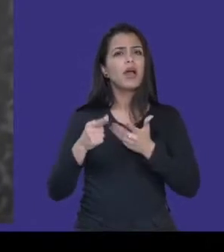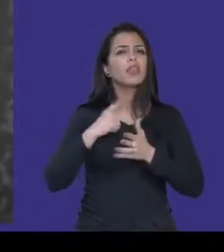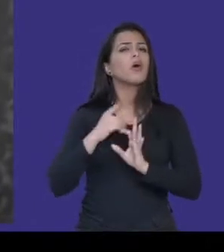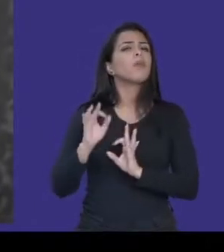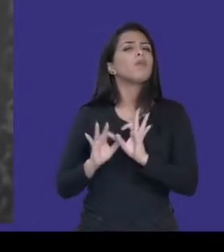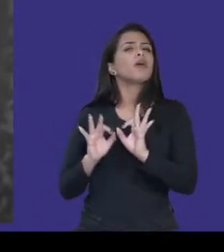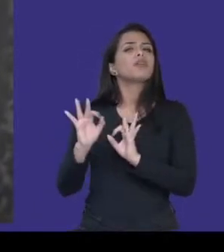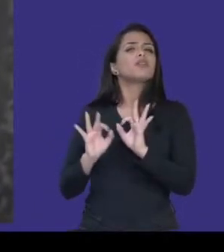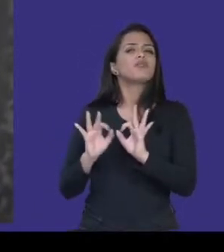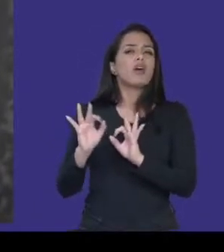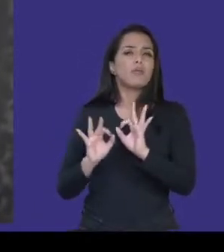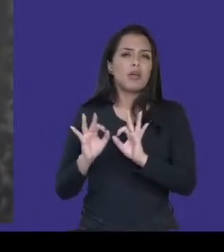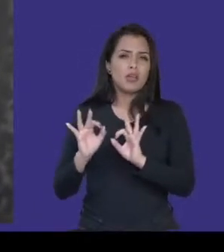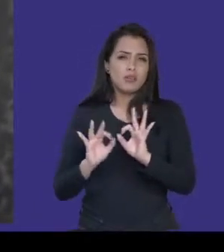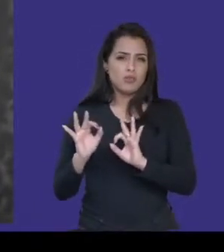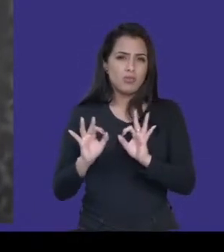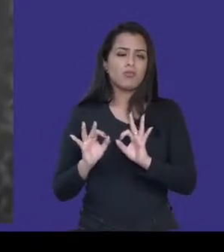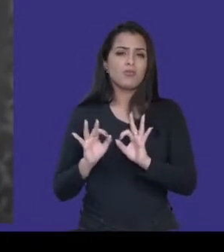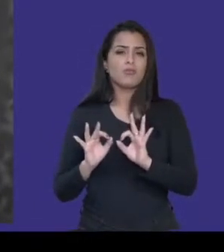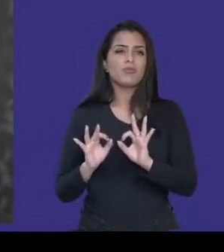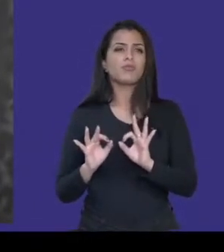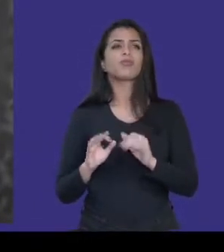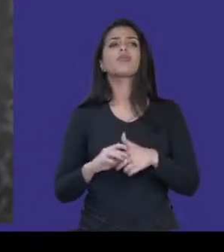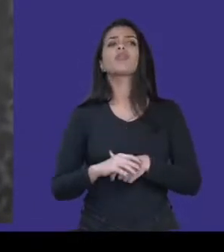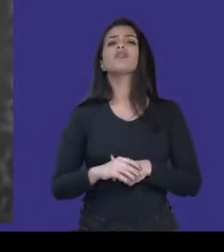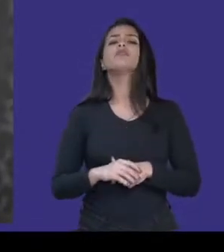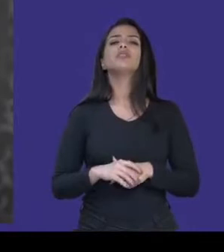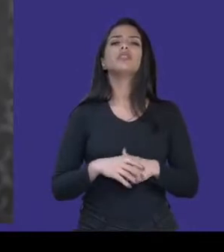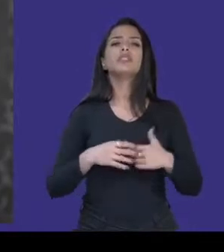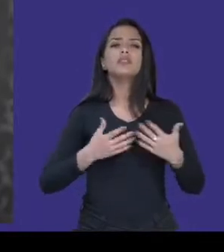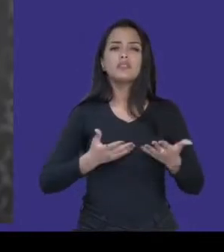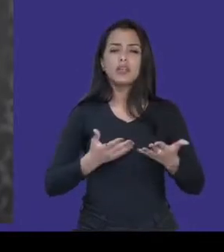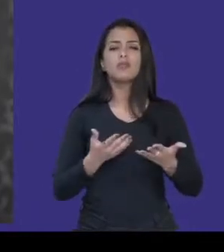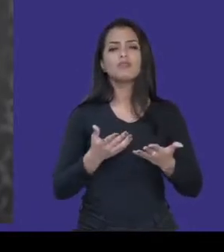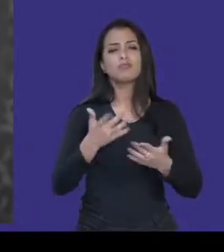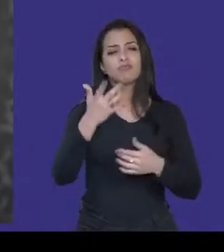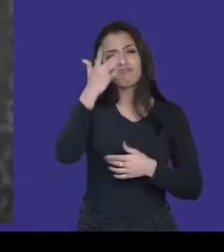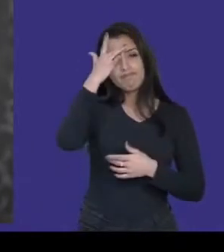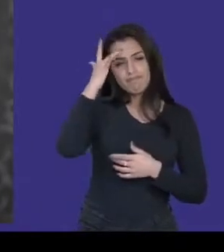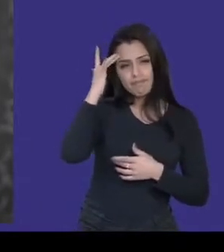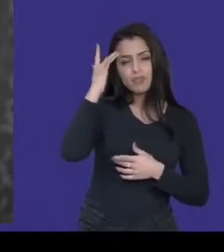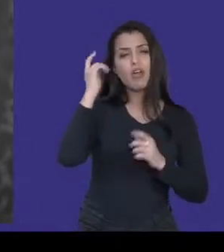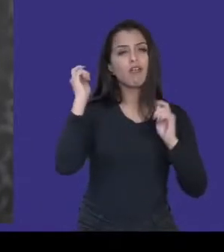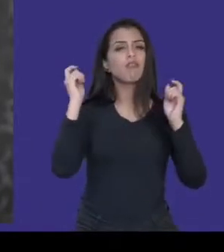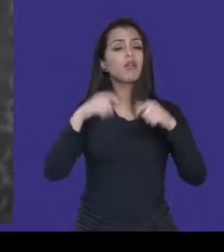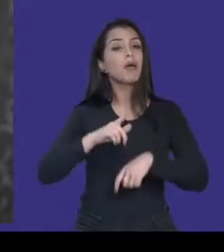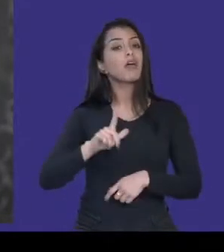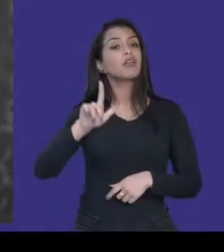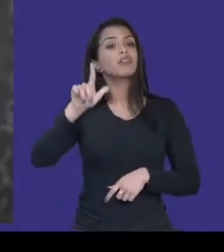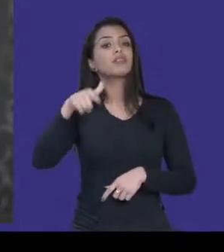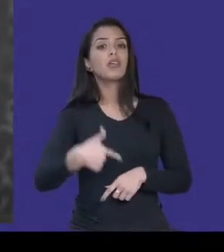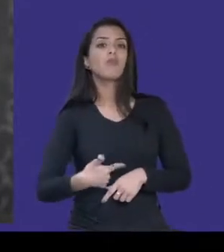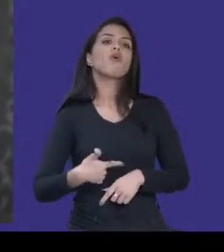planejamento, esses sinalizadores, que eu posso usar para depois transcrever, para depois embasar esse